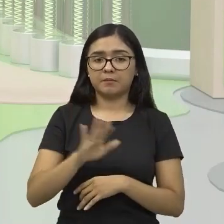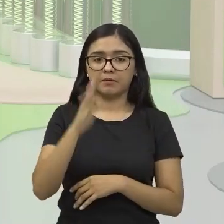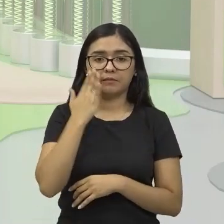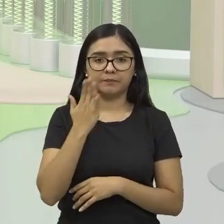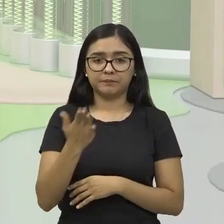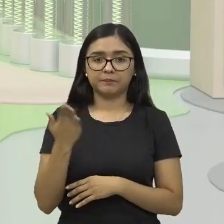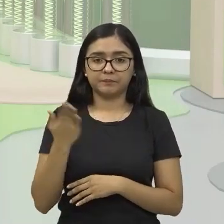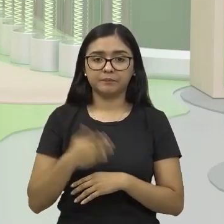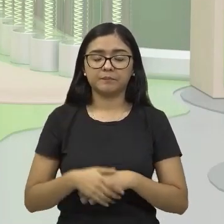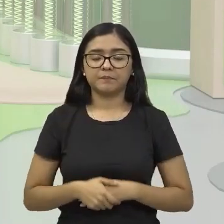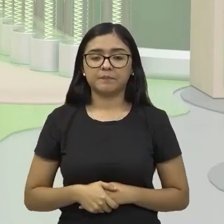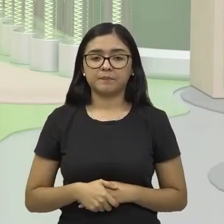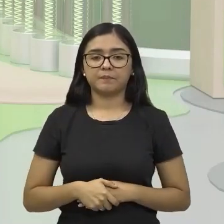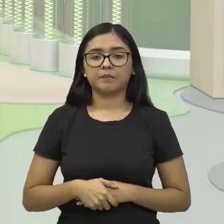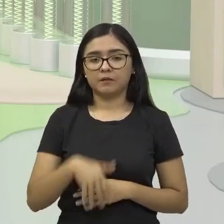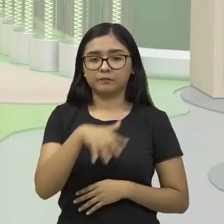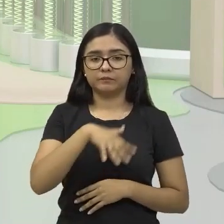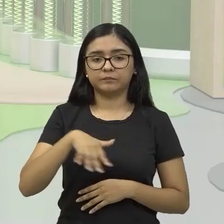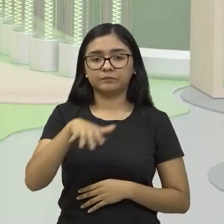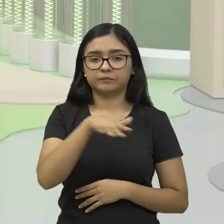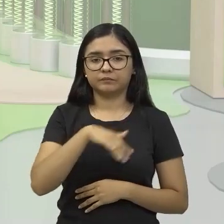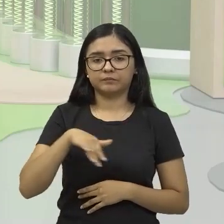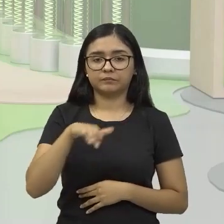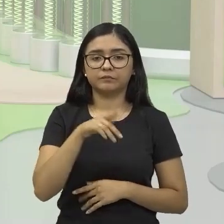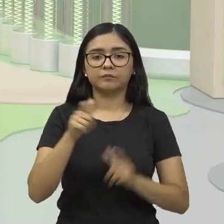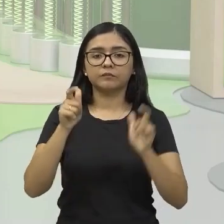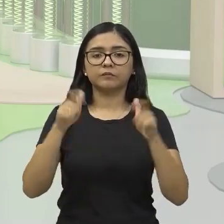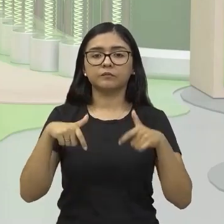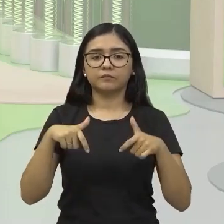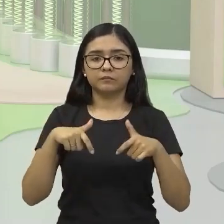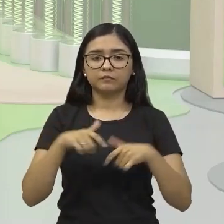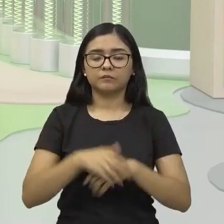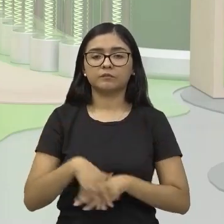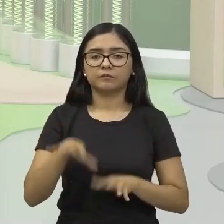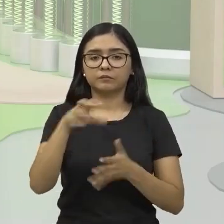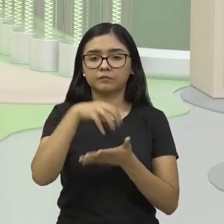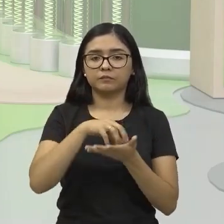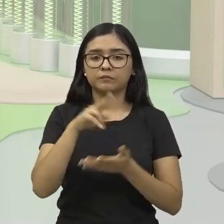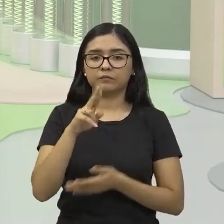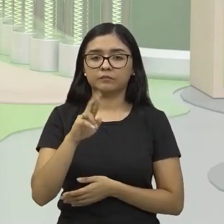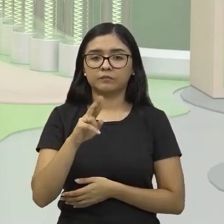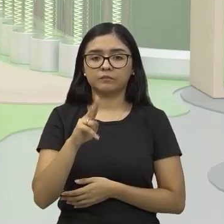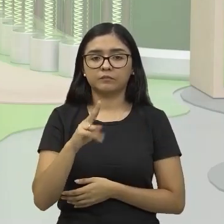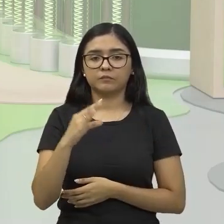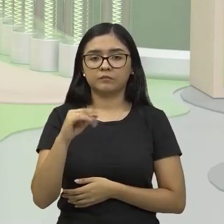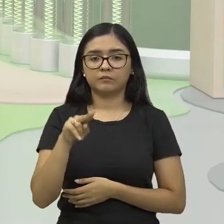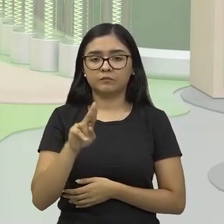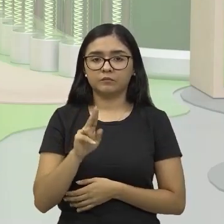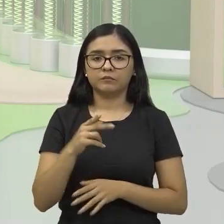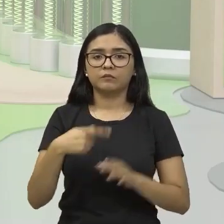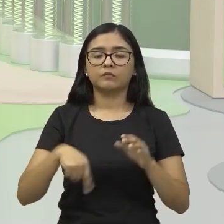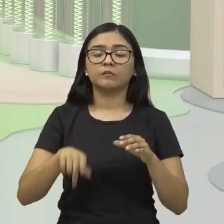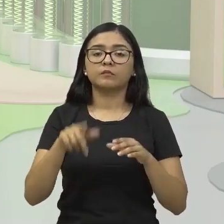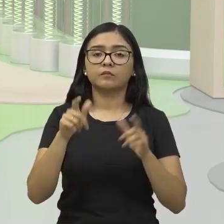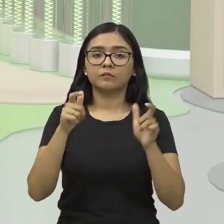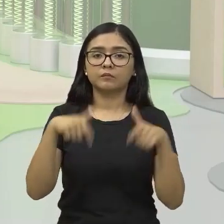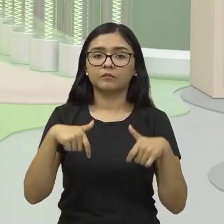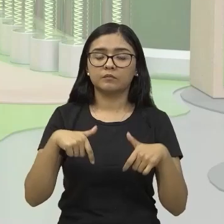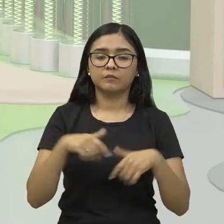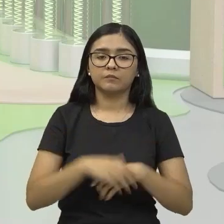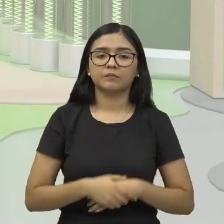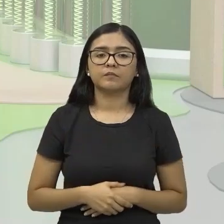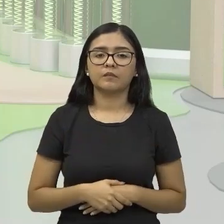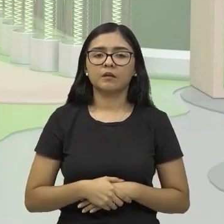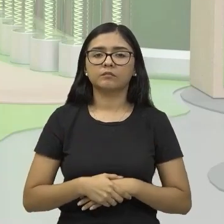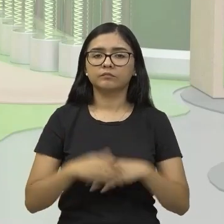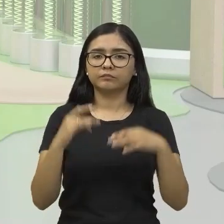essa vista dessa região, né, ela está localizada na província de Urucu, na cidade de Quari, que está